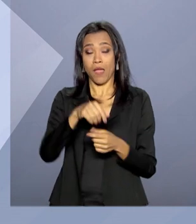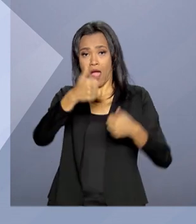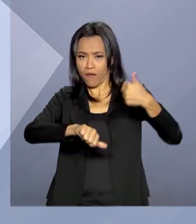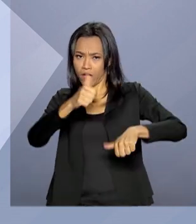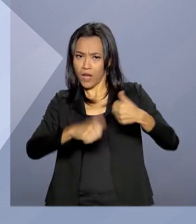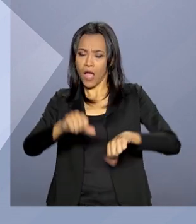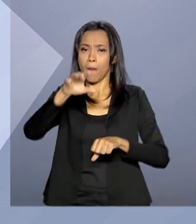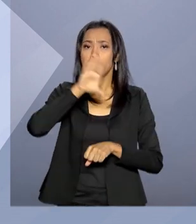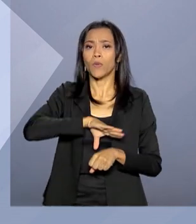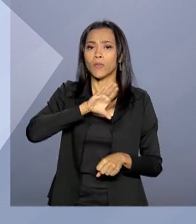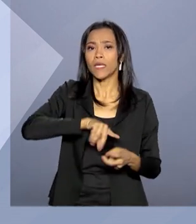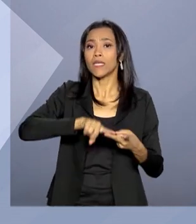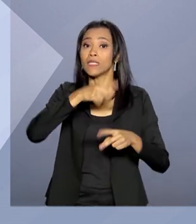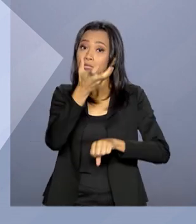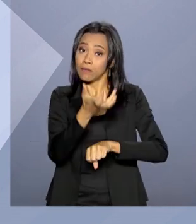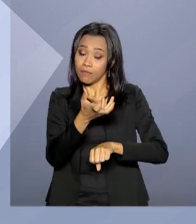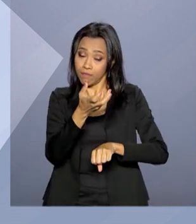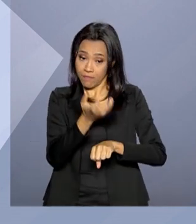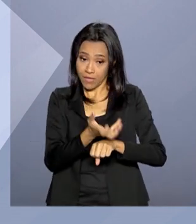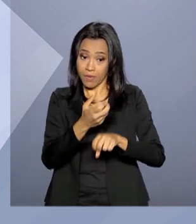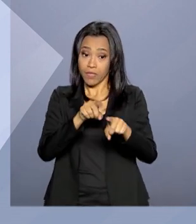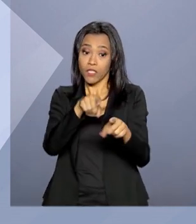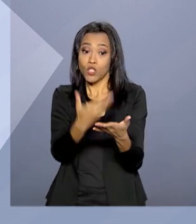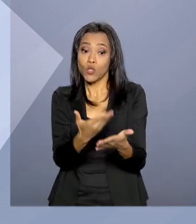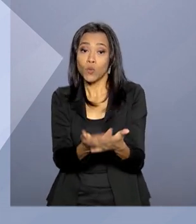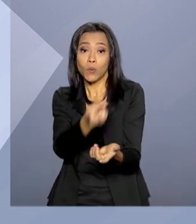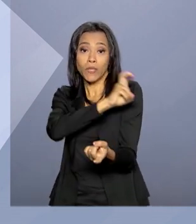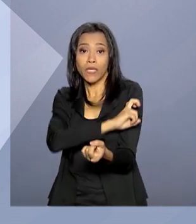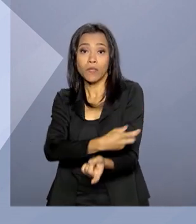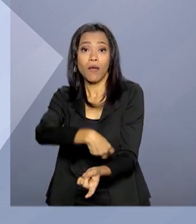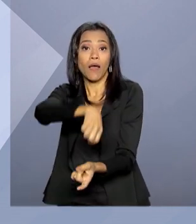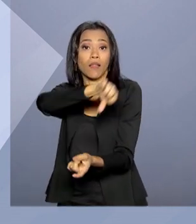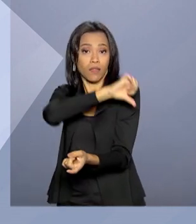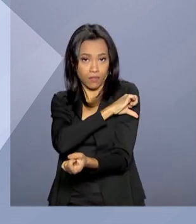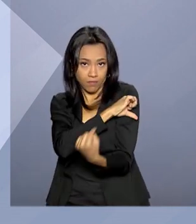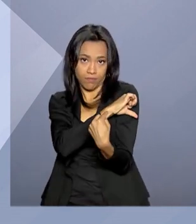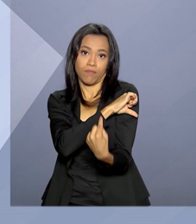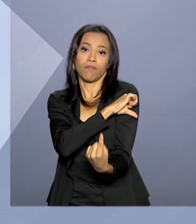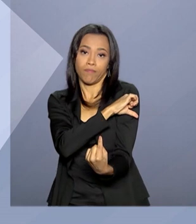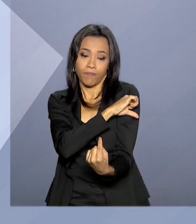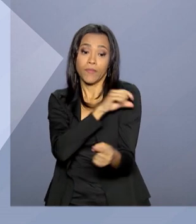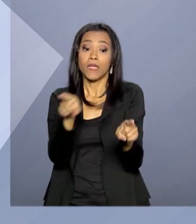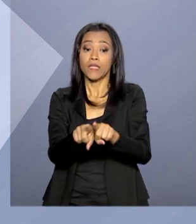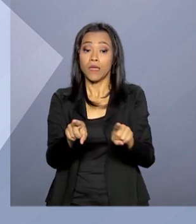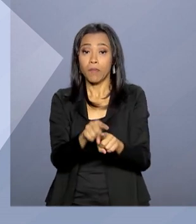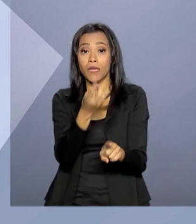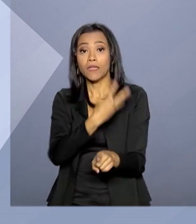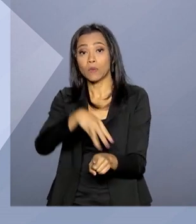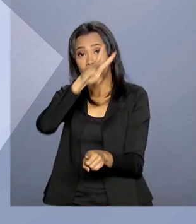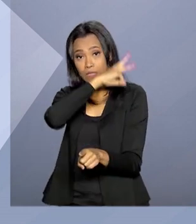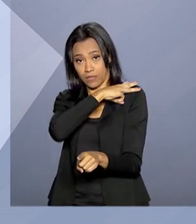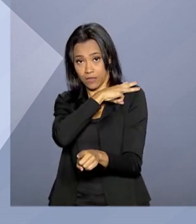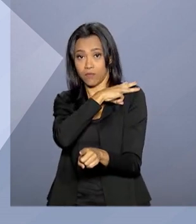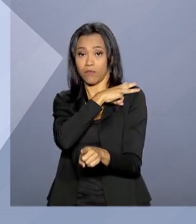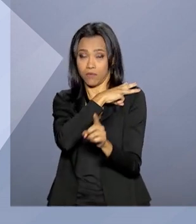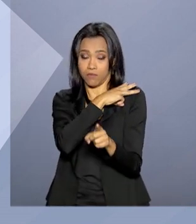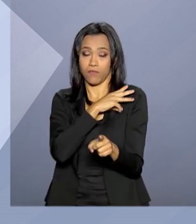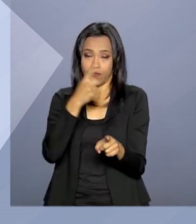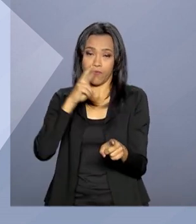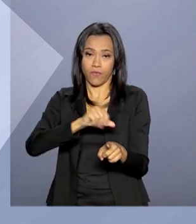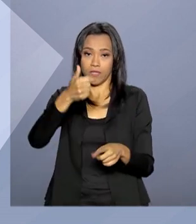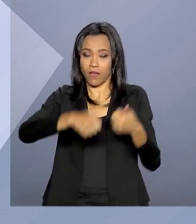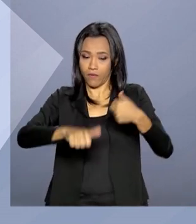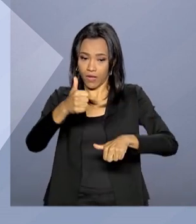matemática para estudantes do 5º e do 9º ano do ensino fundamental e do 3º ano do ensino médio.